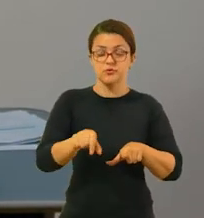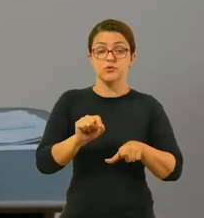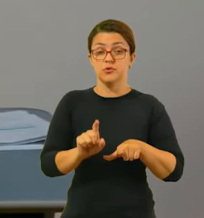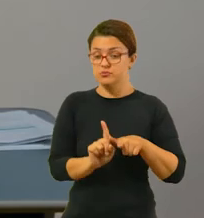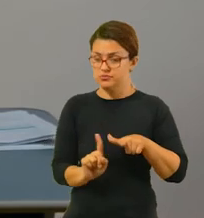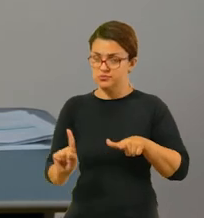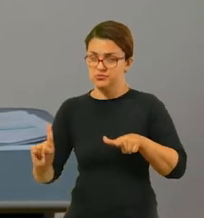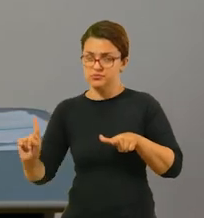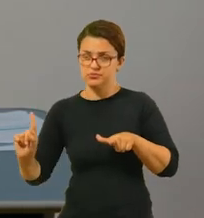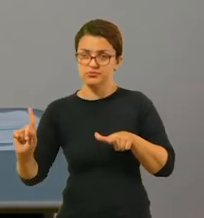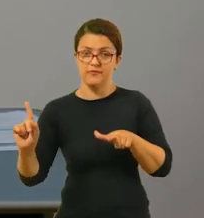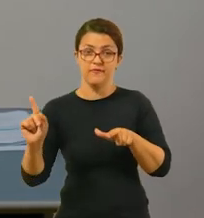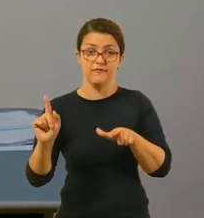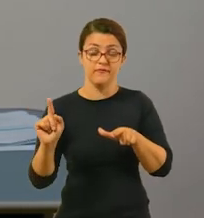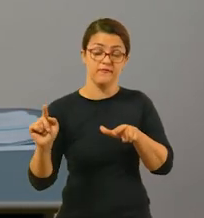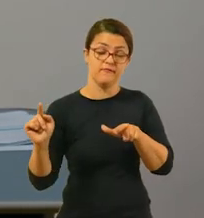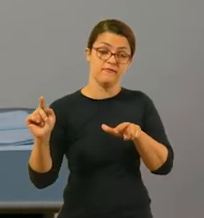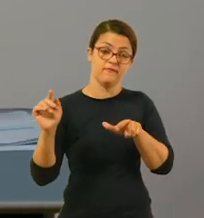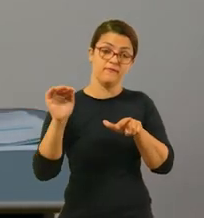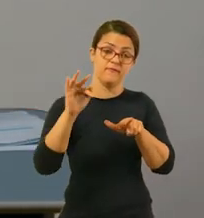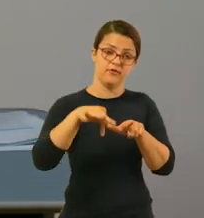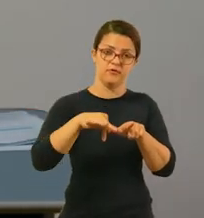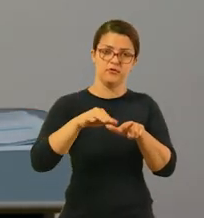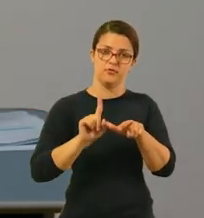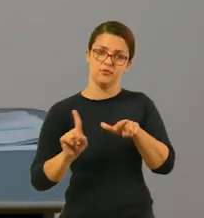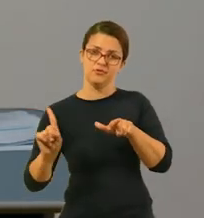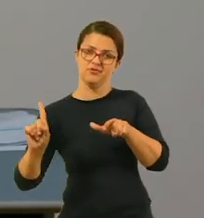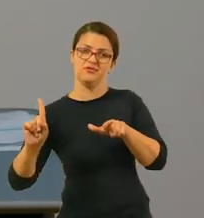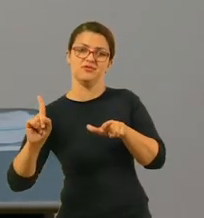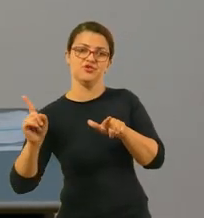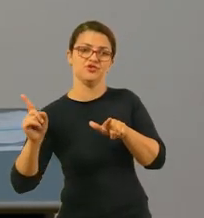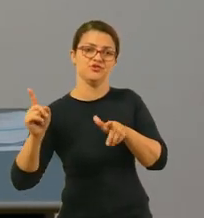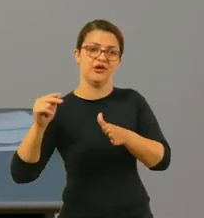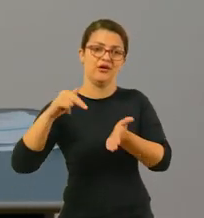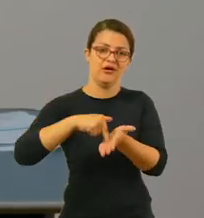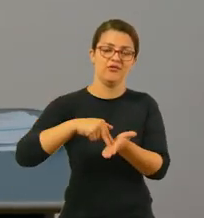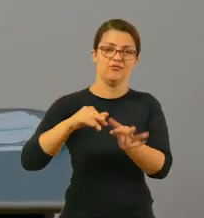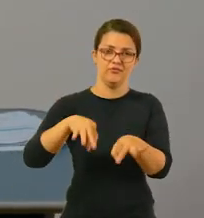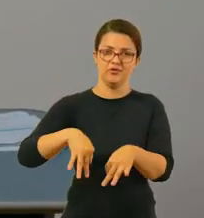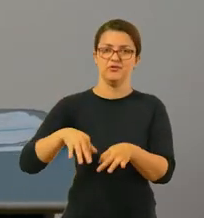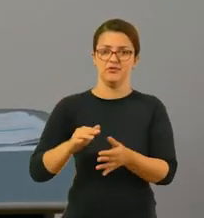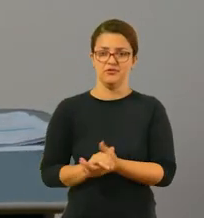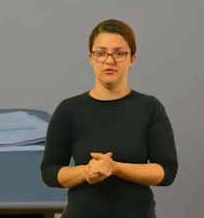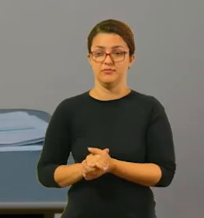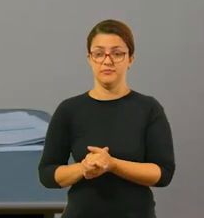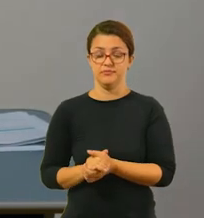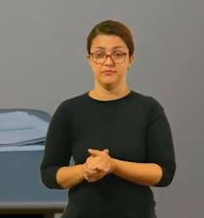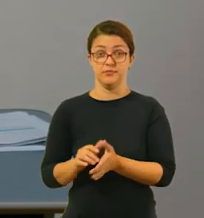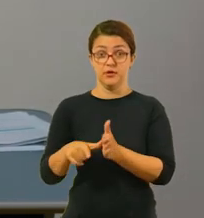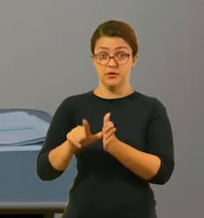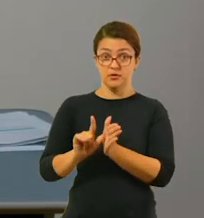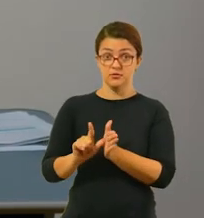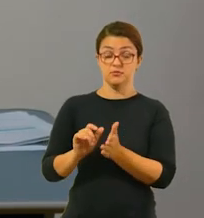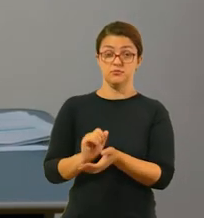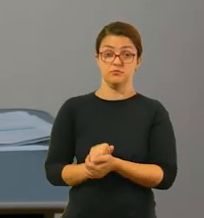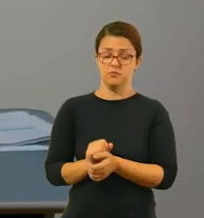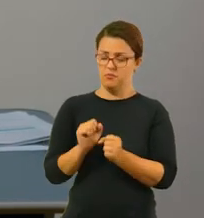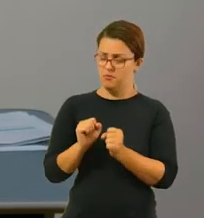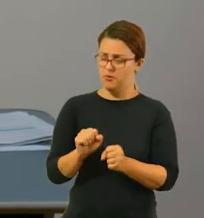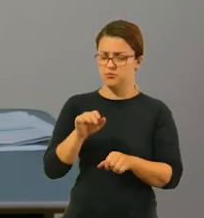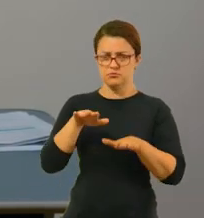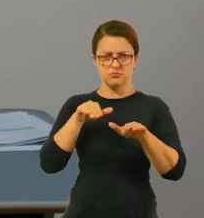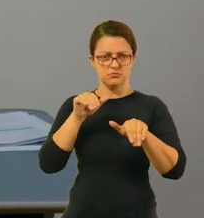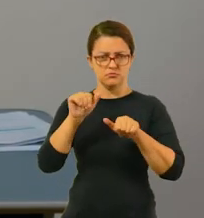ao espaço que tem a palavra fim, tá? Então, antes de tudo, vocês vão ter que separar aí. Pode ser até